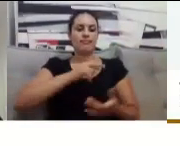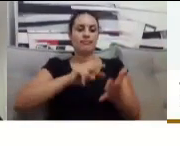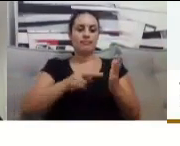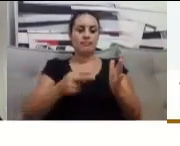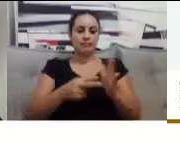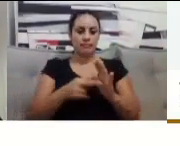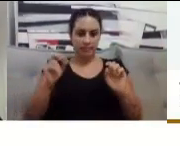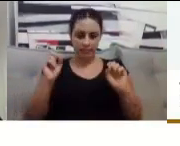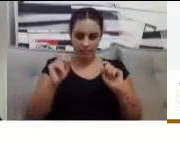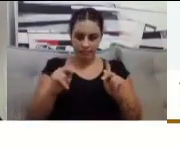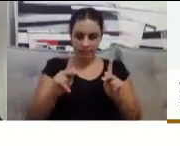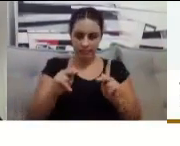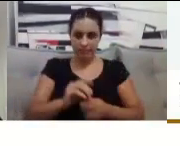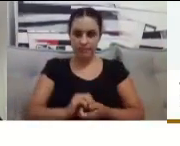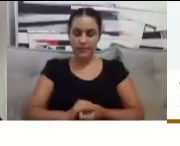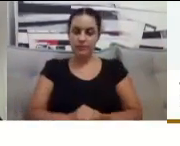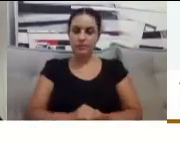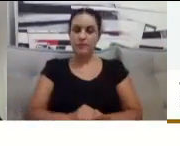Achou?